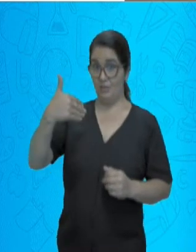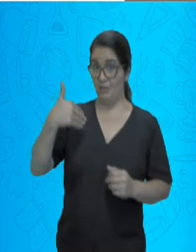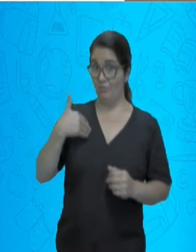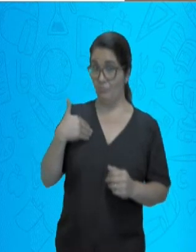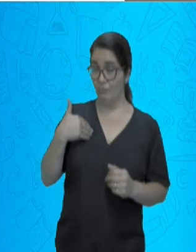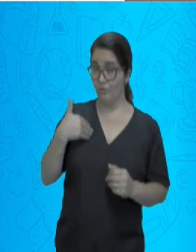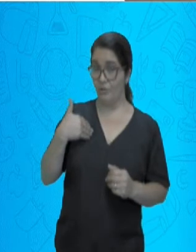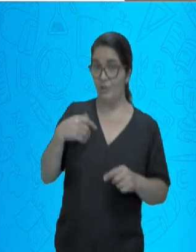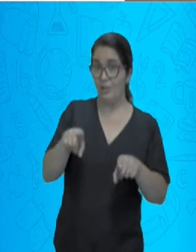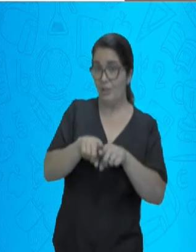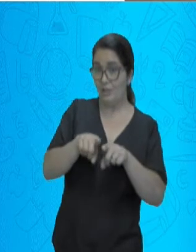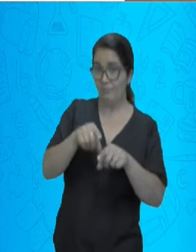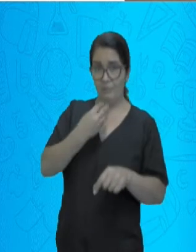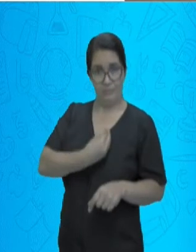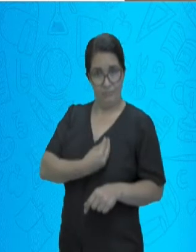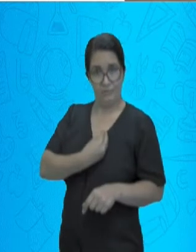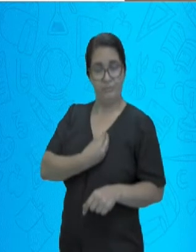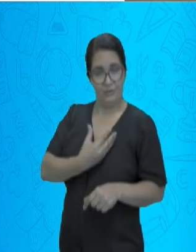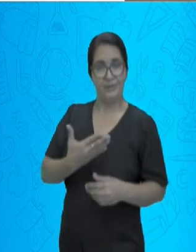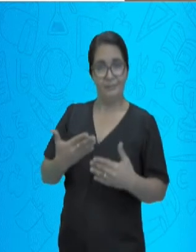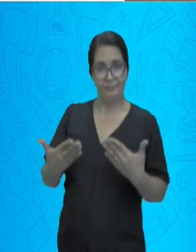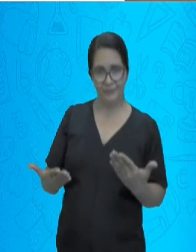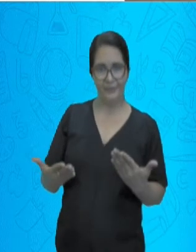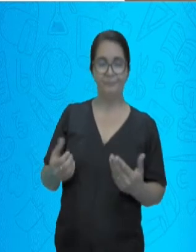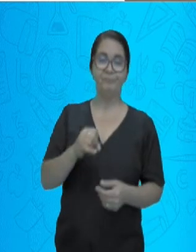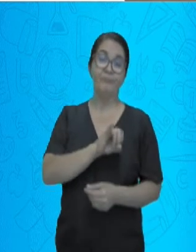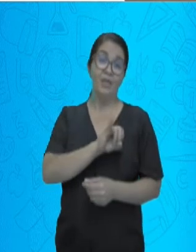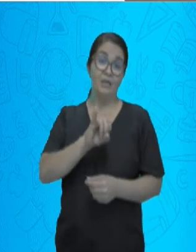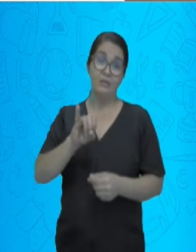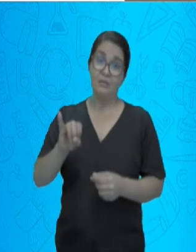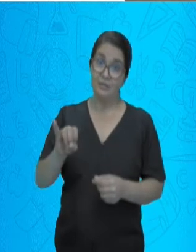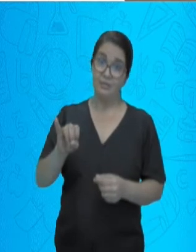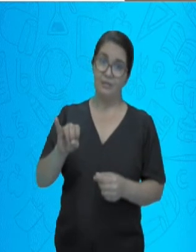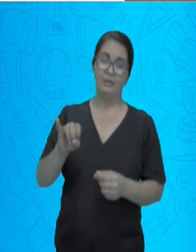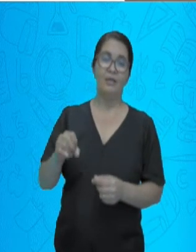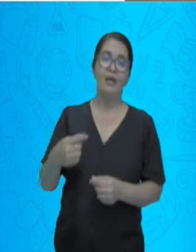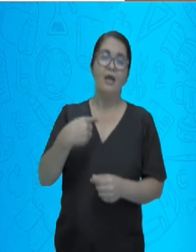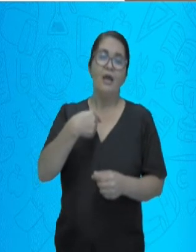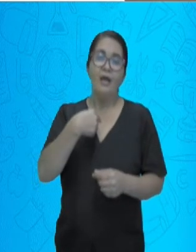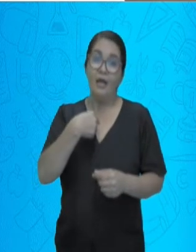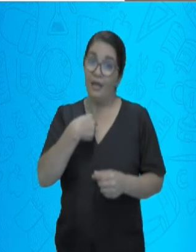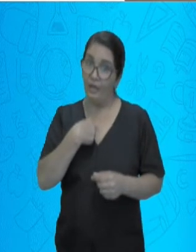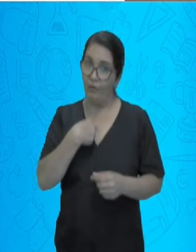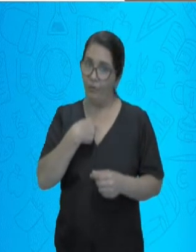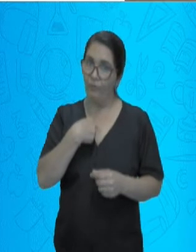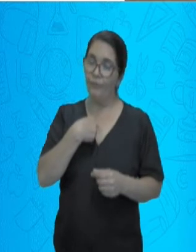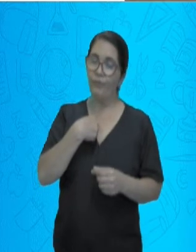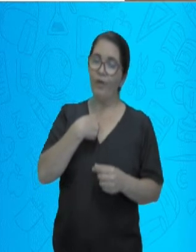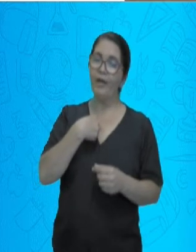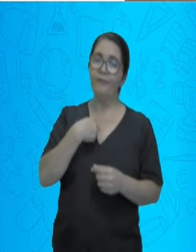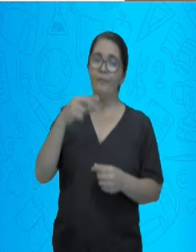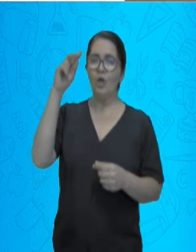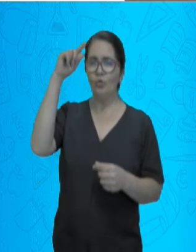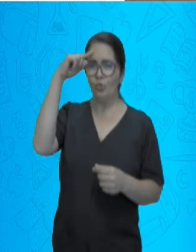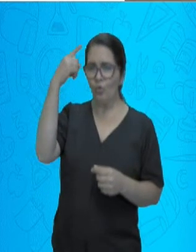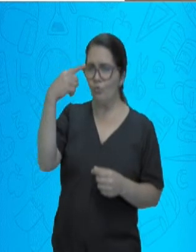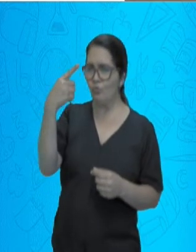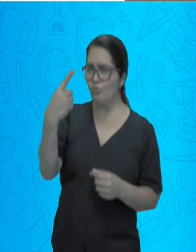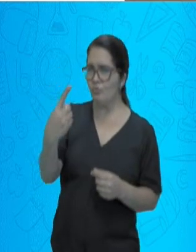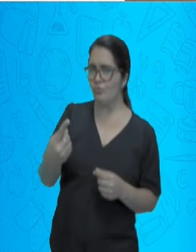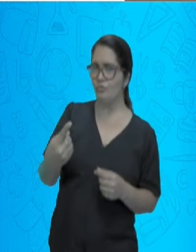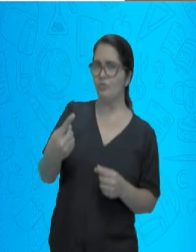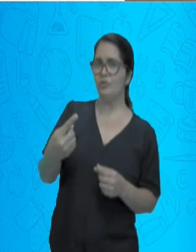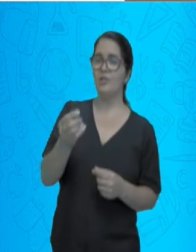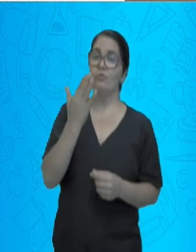simplesmente eliminar. Se eu tiver uma boa alimentação e uma boa